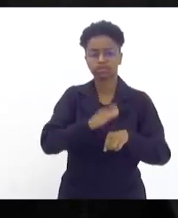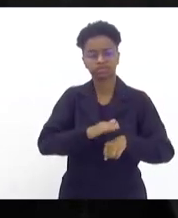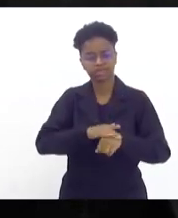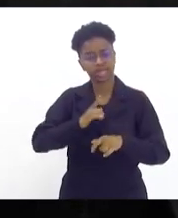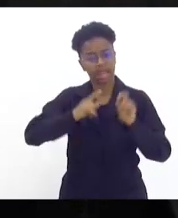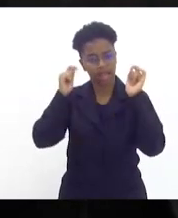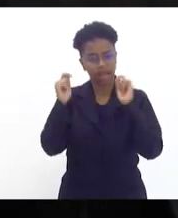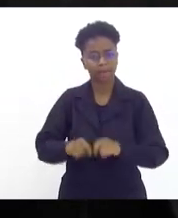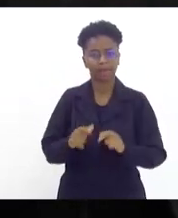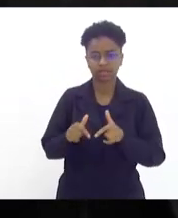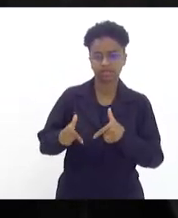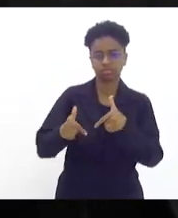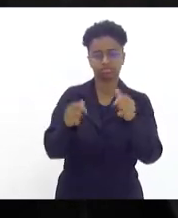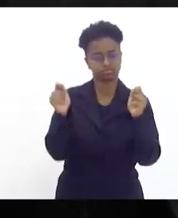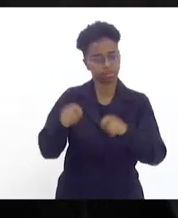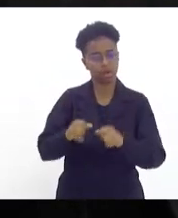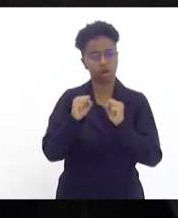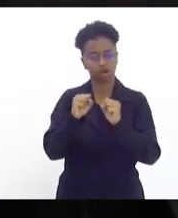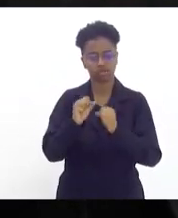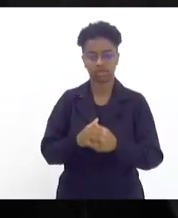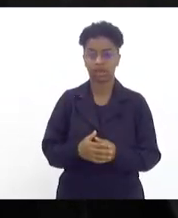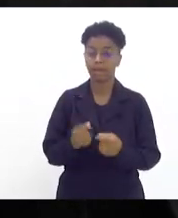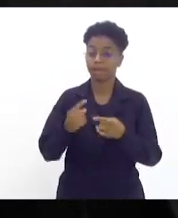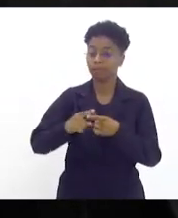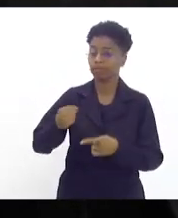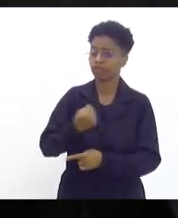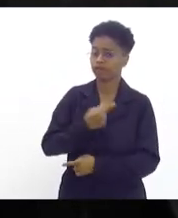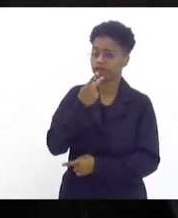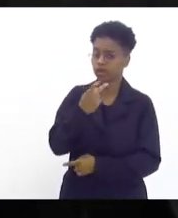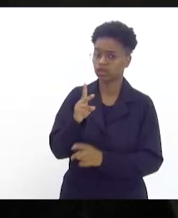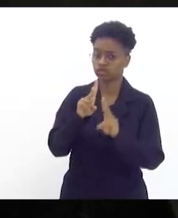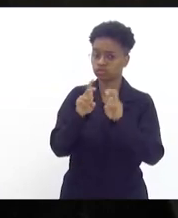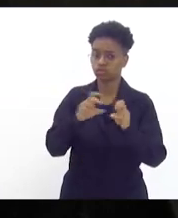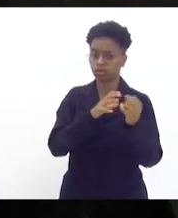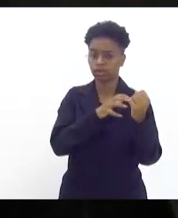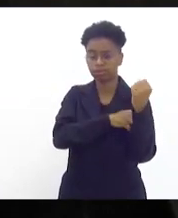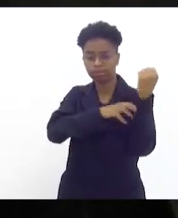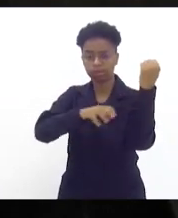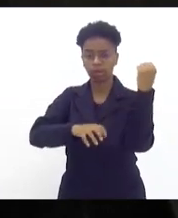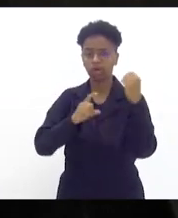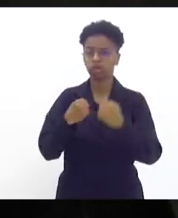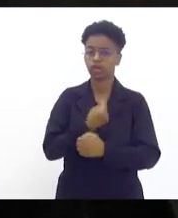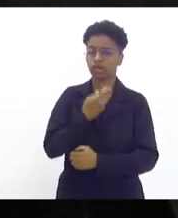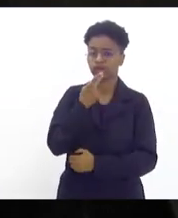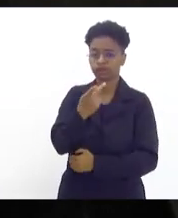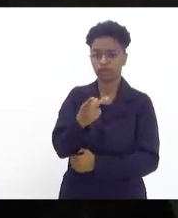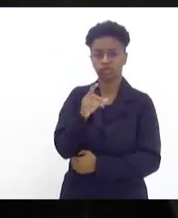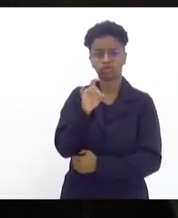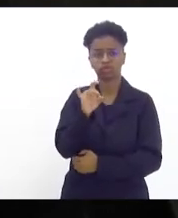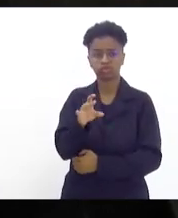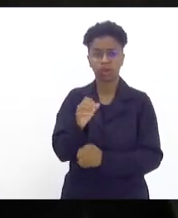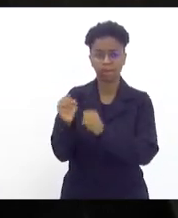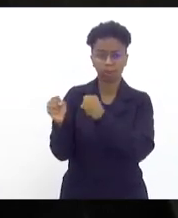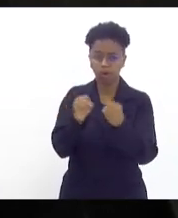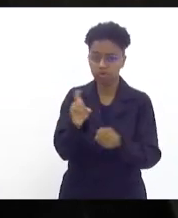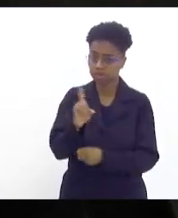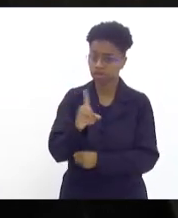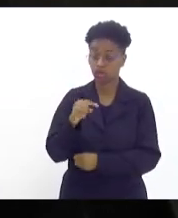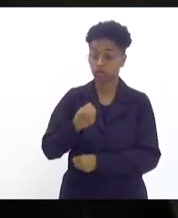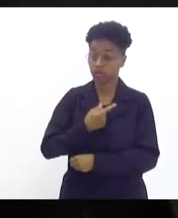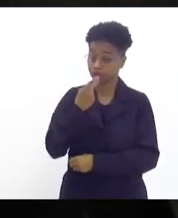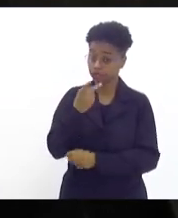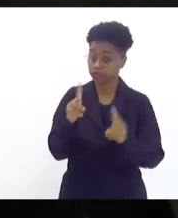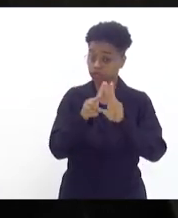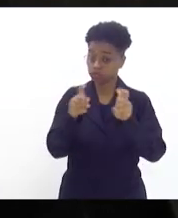capacidade de fazer quando nós falamos de empoderamento nós não estamos falando de poder nós estamos